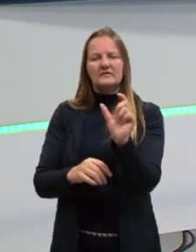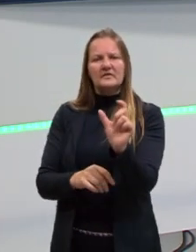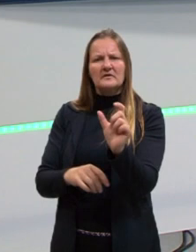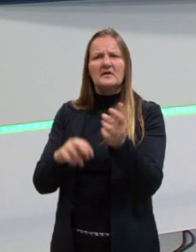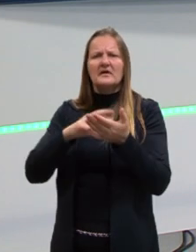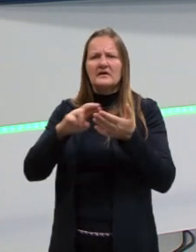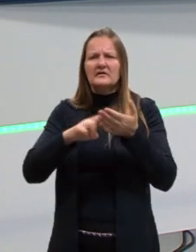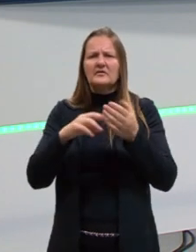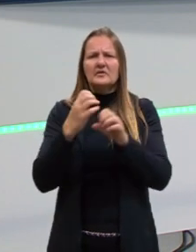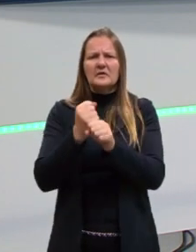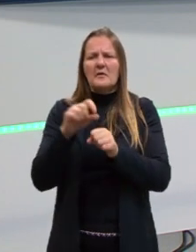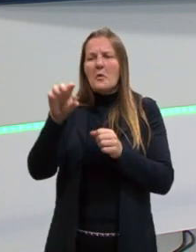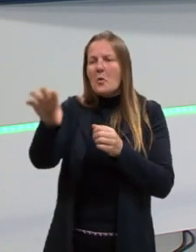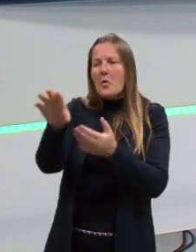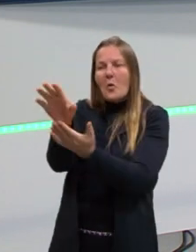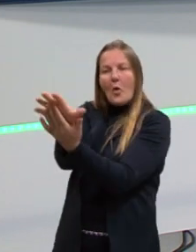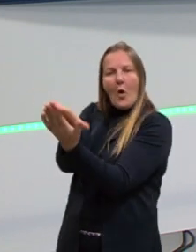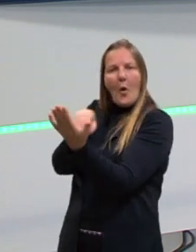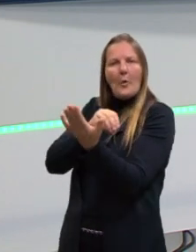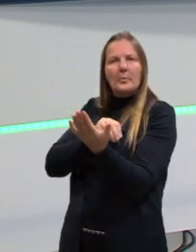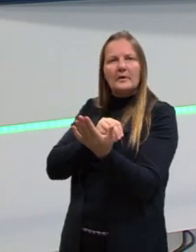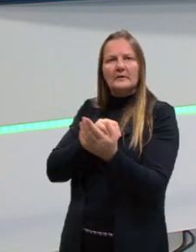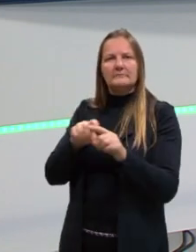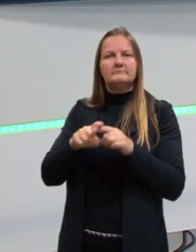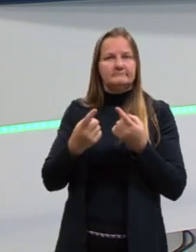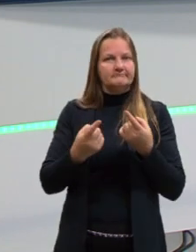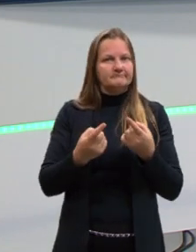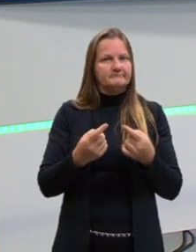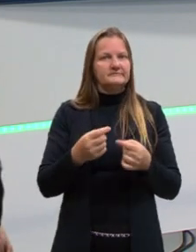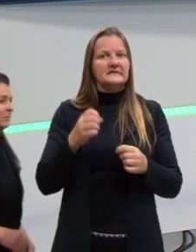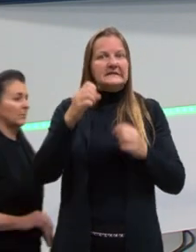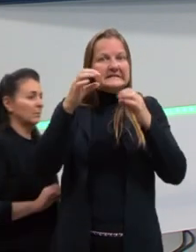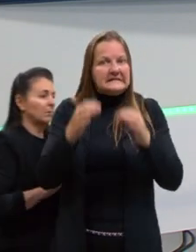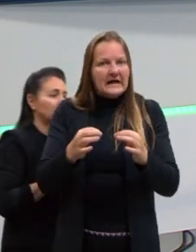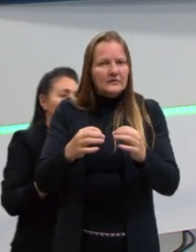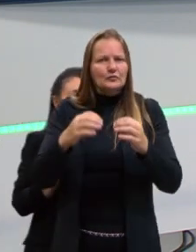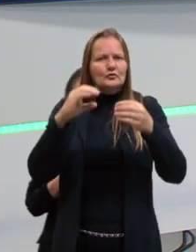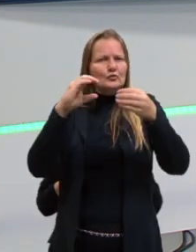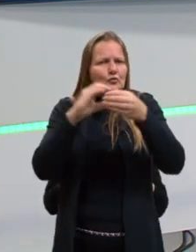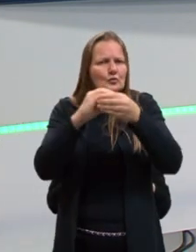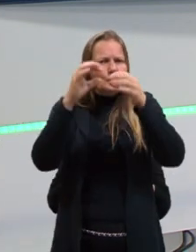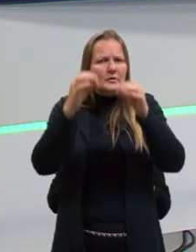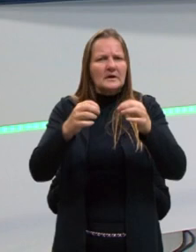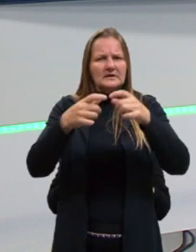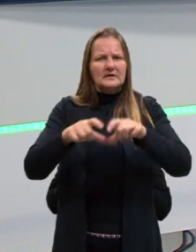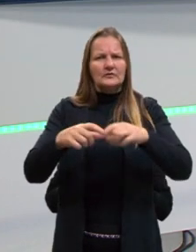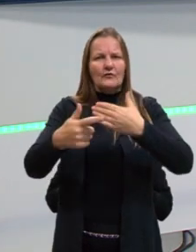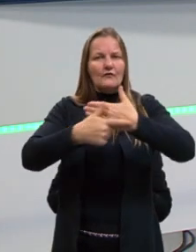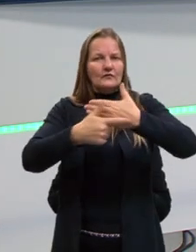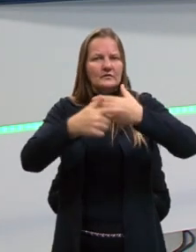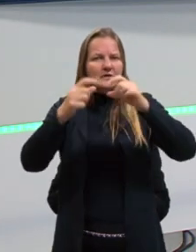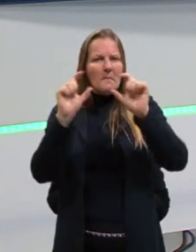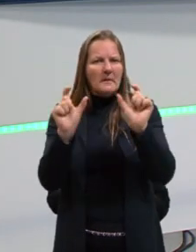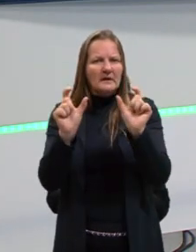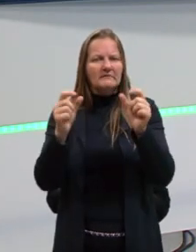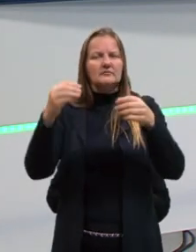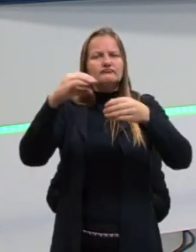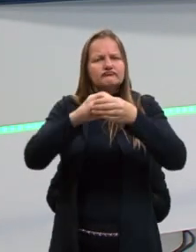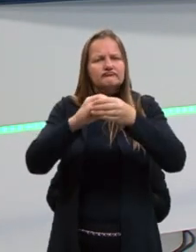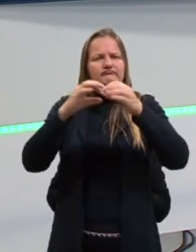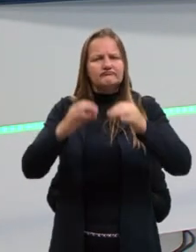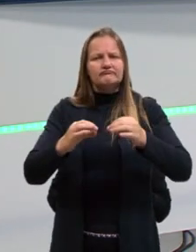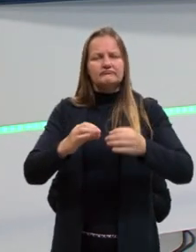em redação, não está mil, professora. Então, eu vou usar. Se você tem certeza absoluta do significado dela, e que ele encaixa